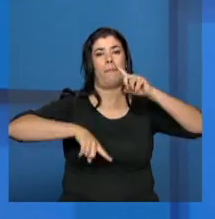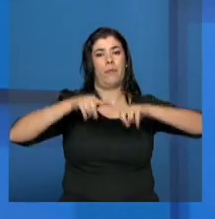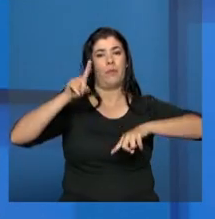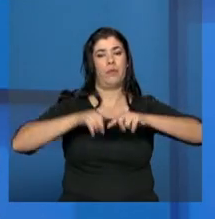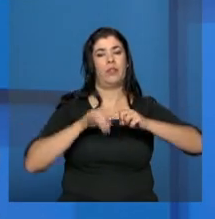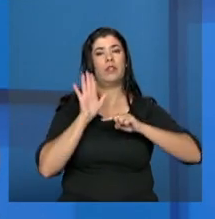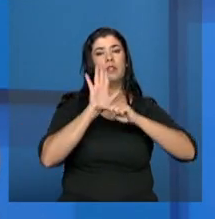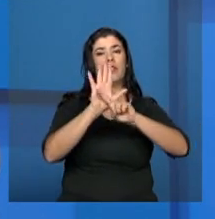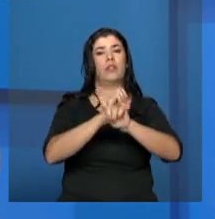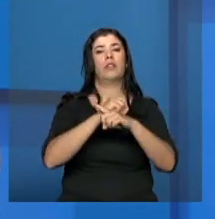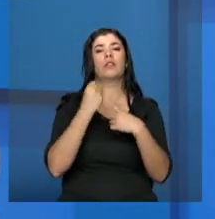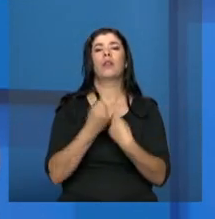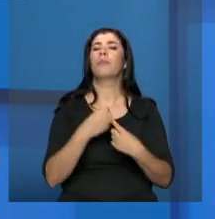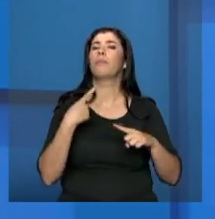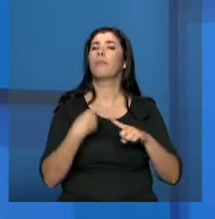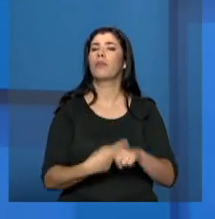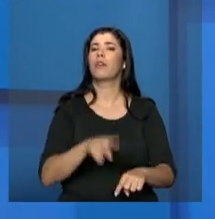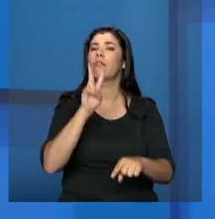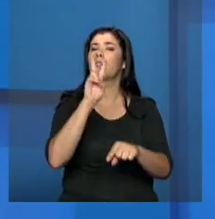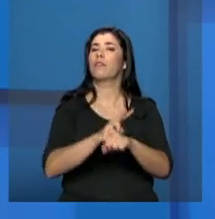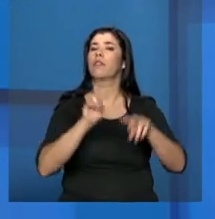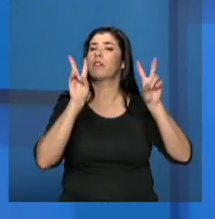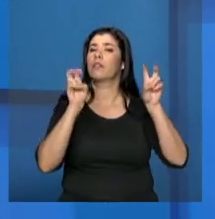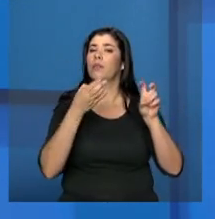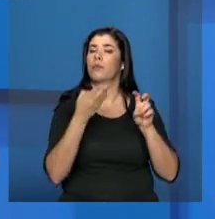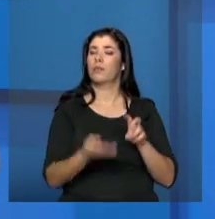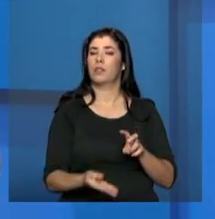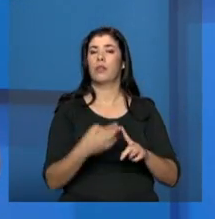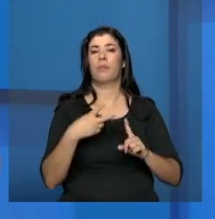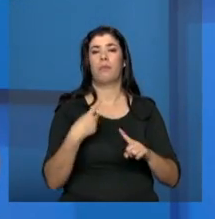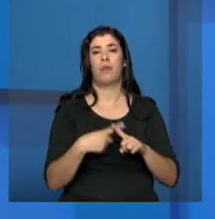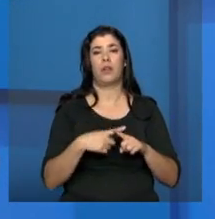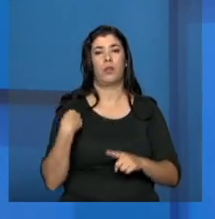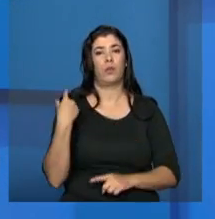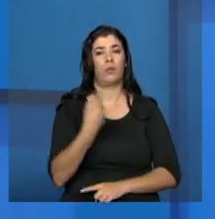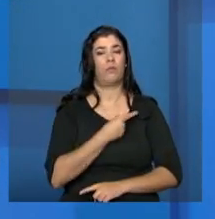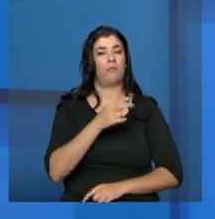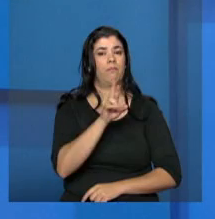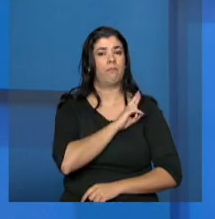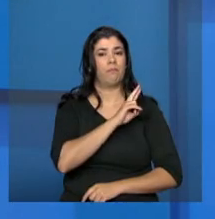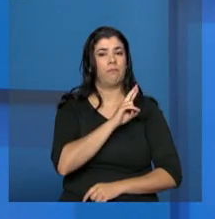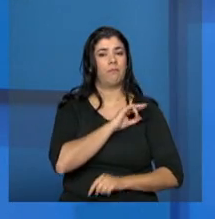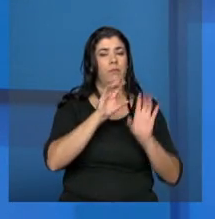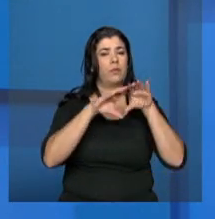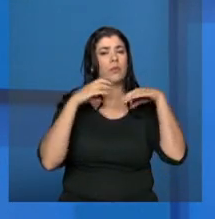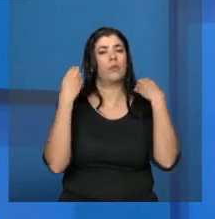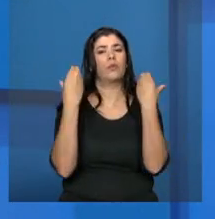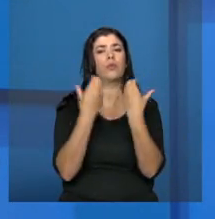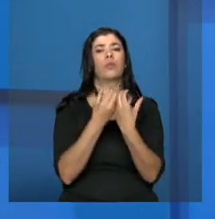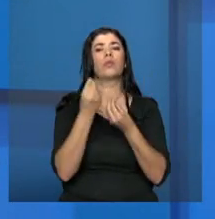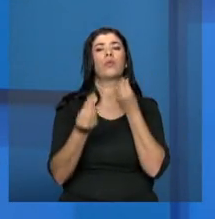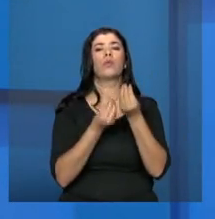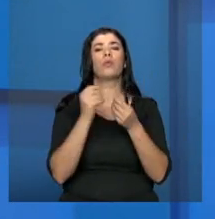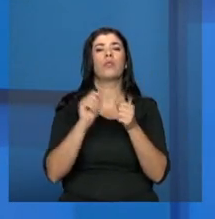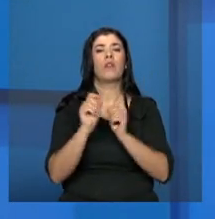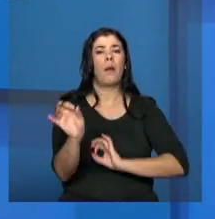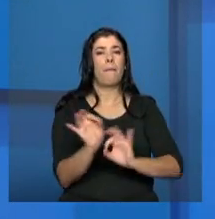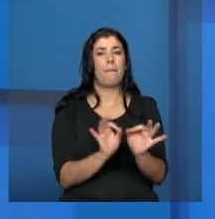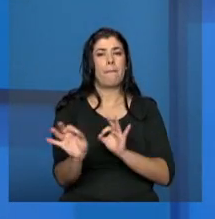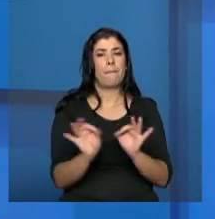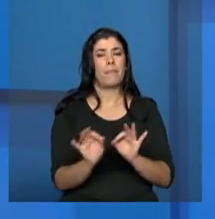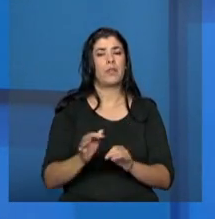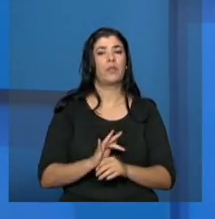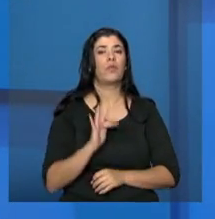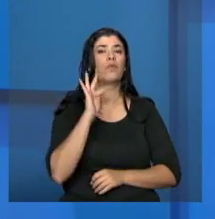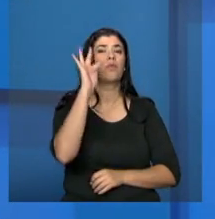Por que nós estamos defendendo isso? Porque nós temos um papel importante nessas conferências de construir o plano decenal